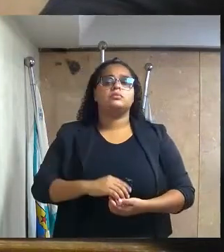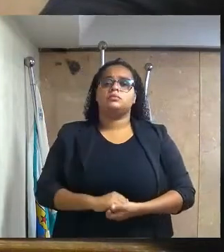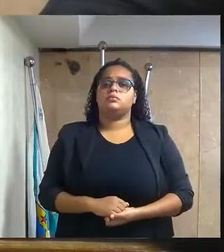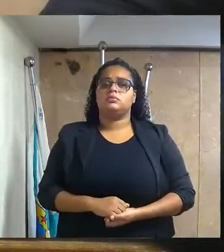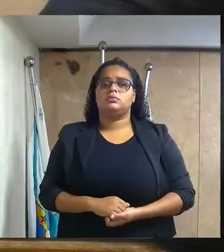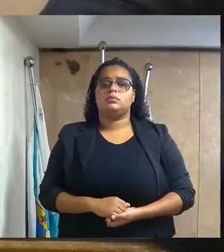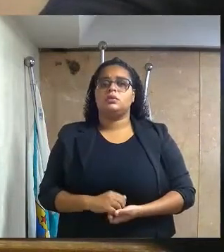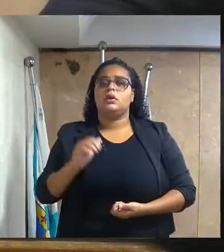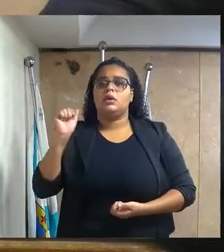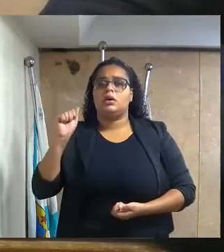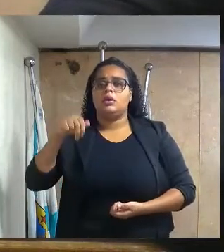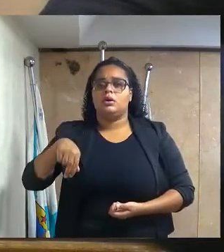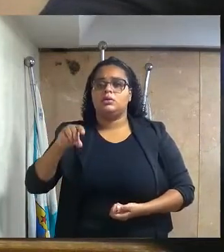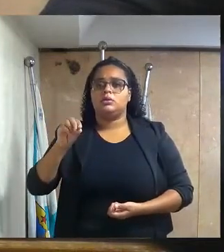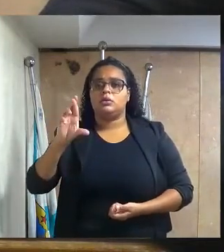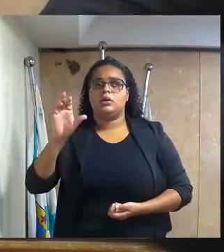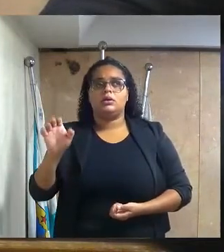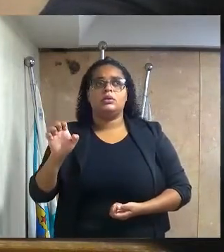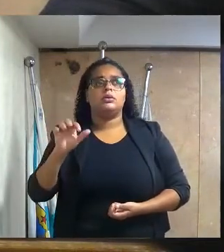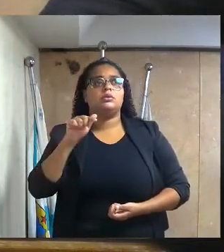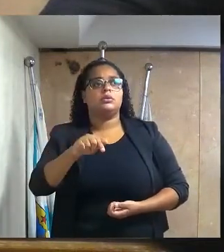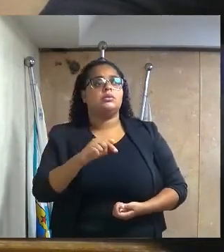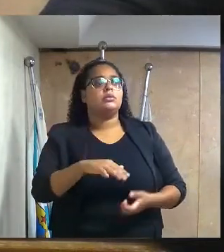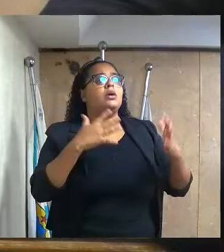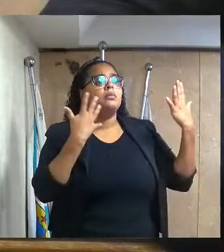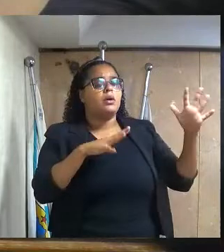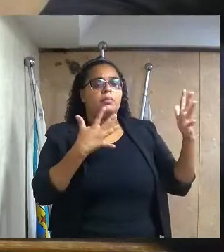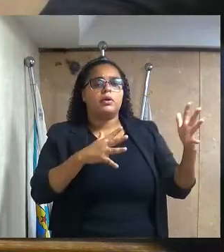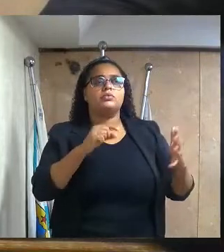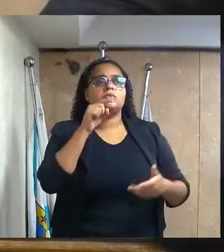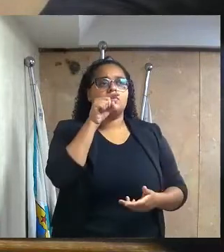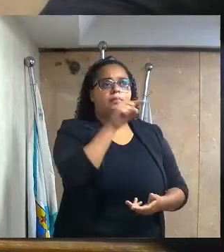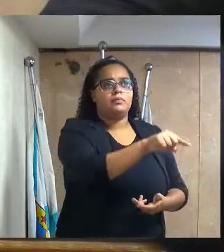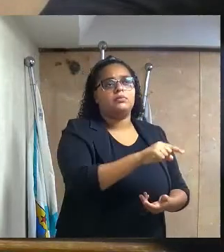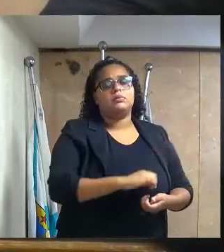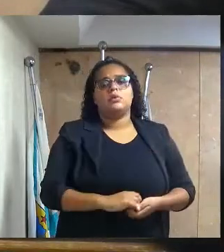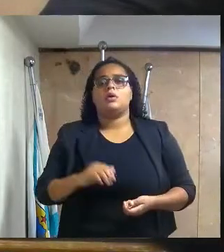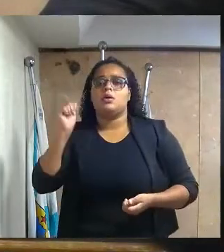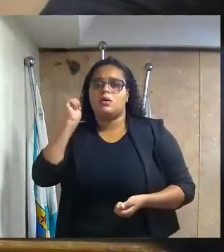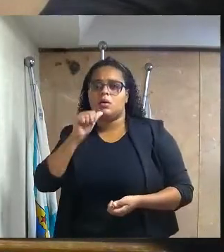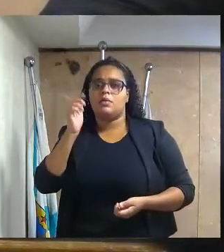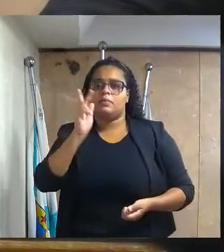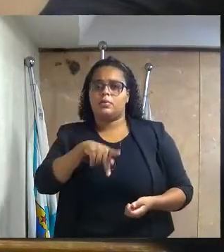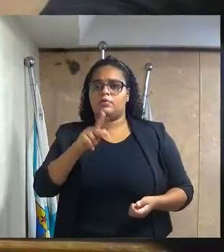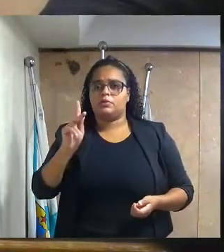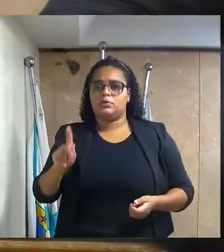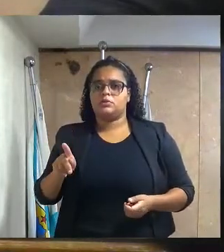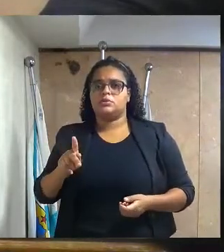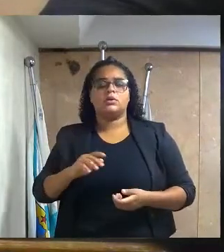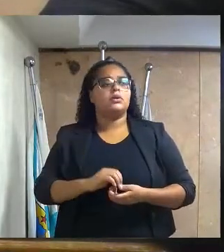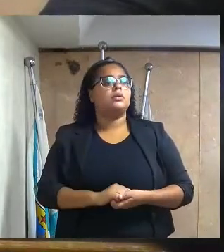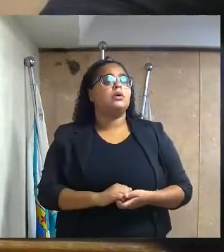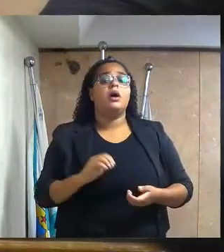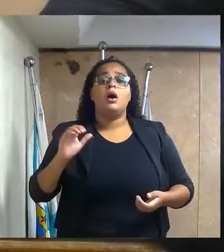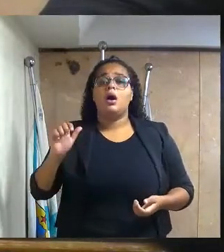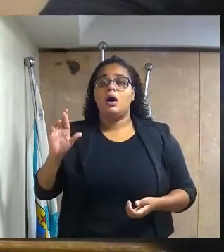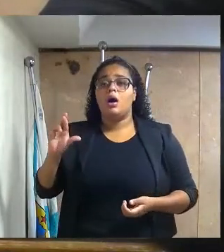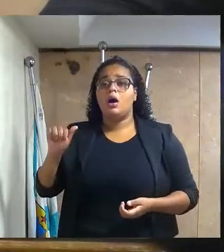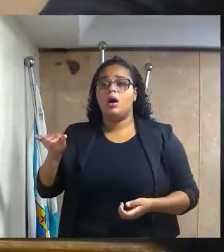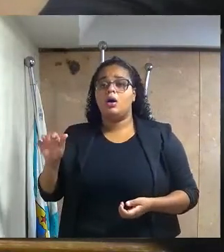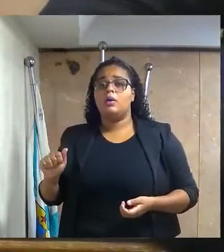Andréa Santos da Silva, consignando moção de aplausos à ilustíssima professora Cacilda de Oliveira Ramos,